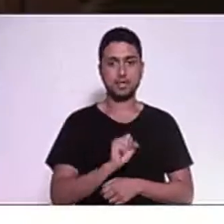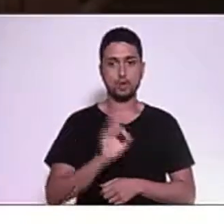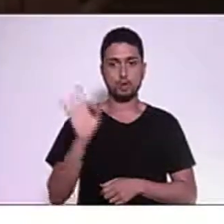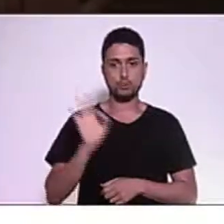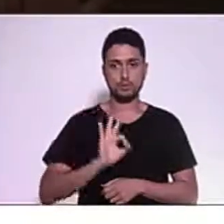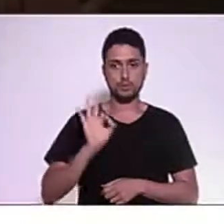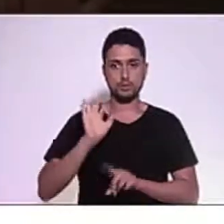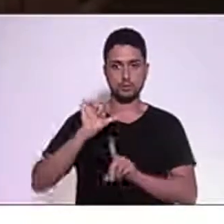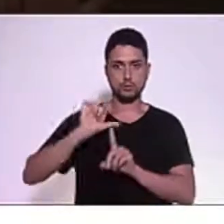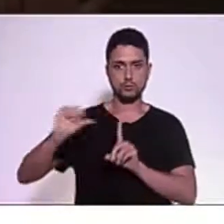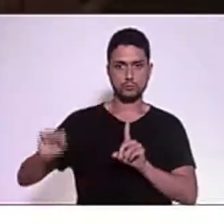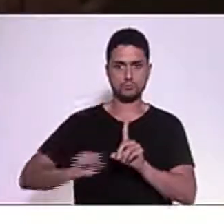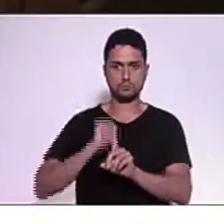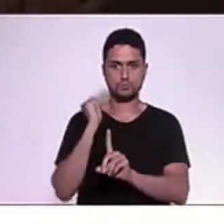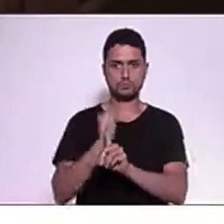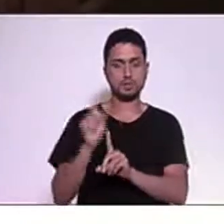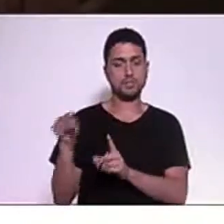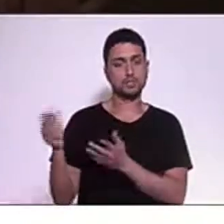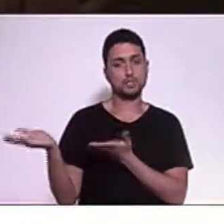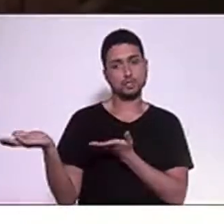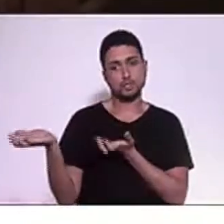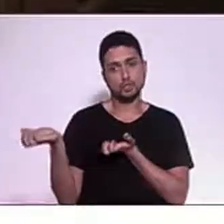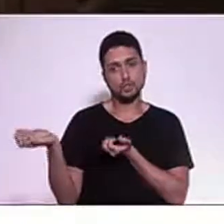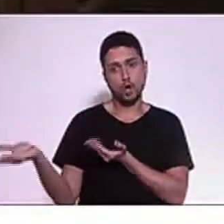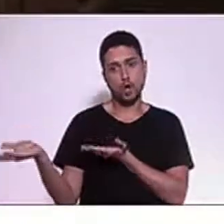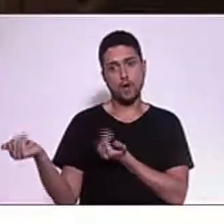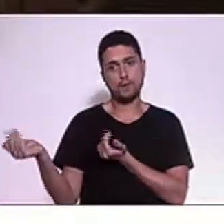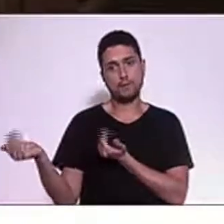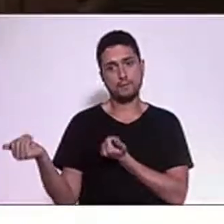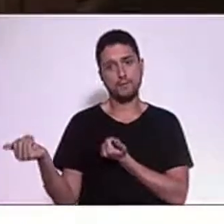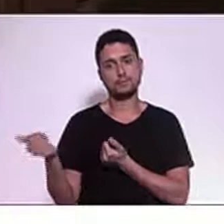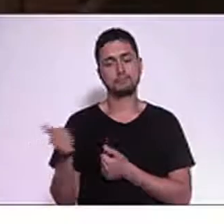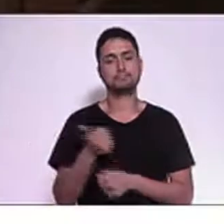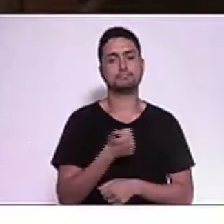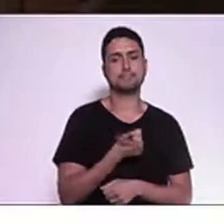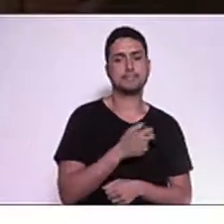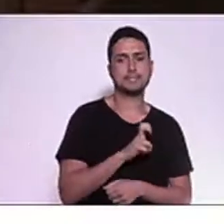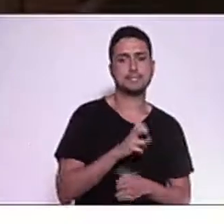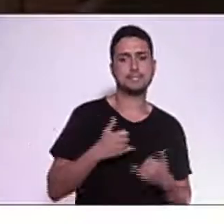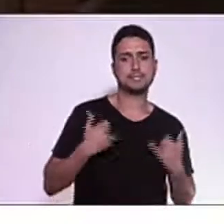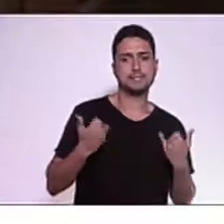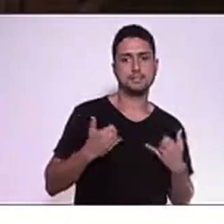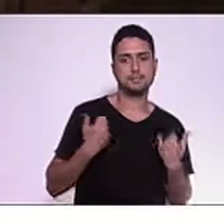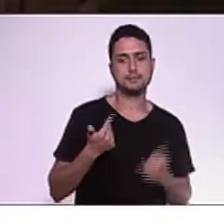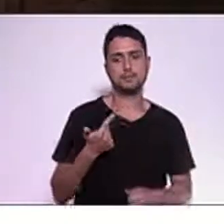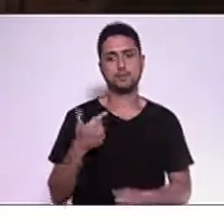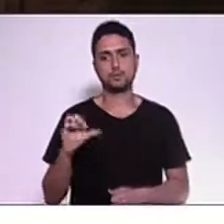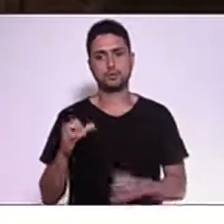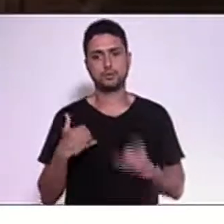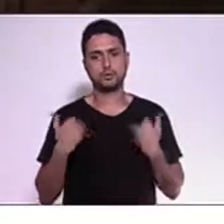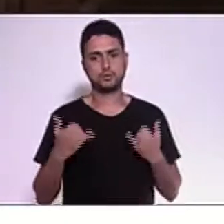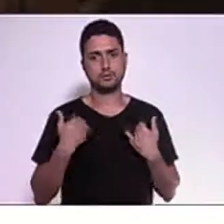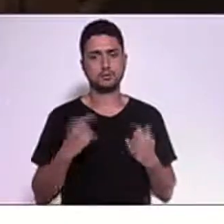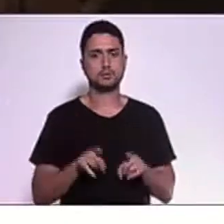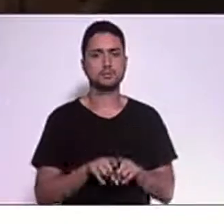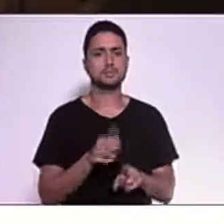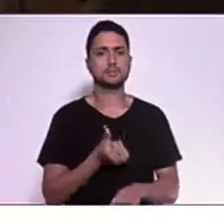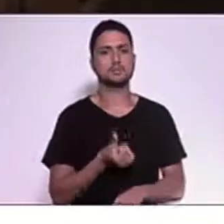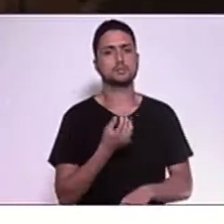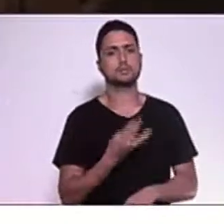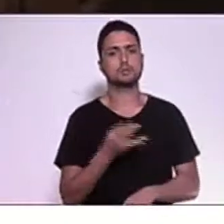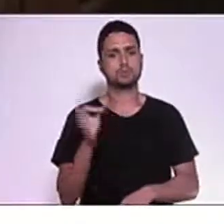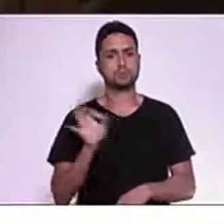homicídios eram de jovens entre 15 e 29 anos e 64% desses